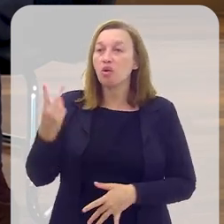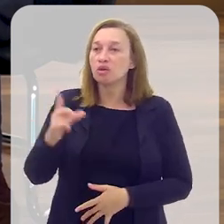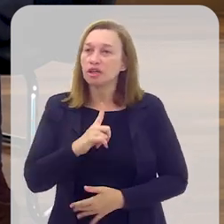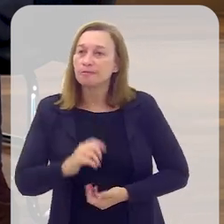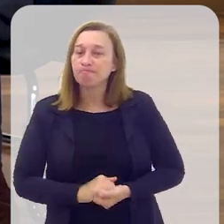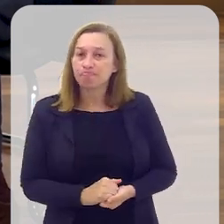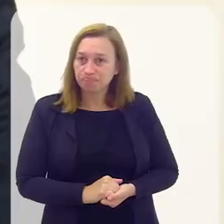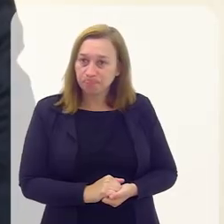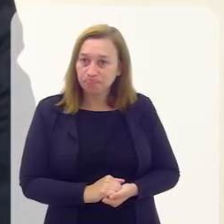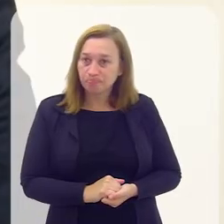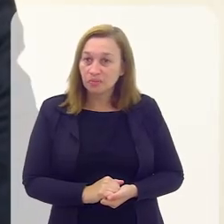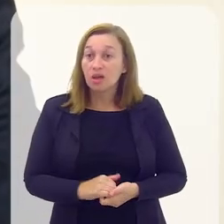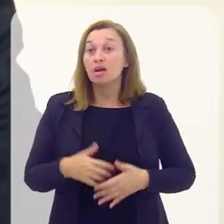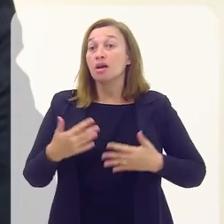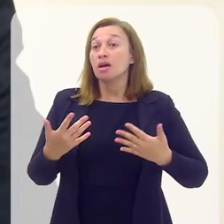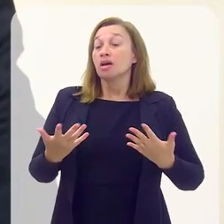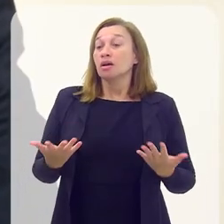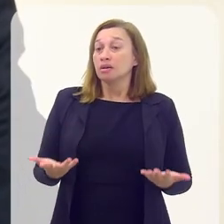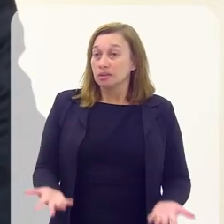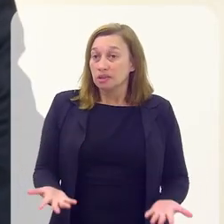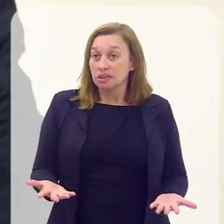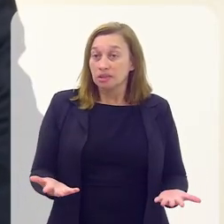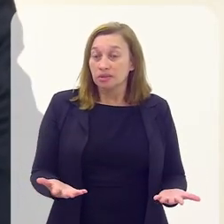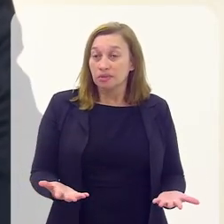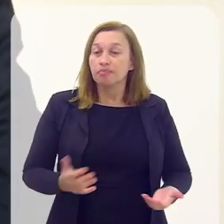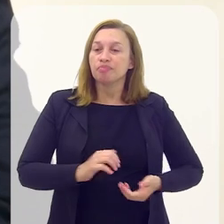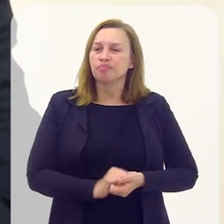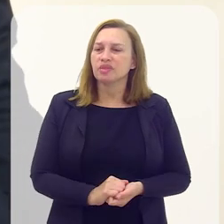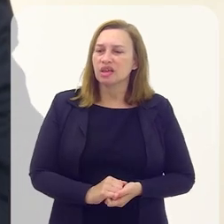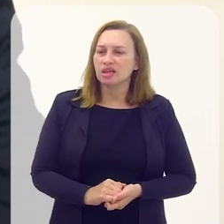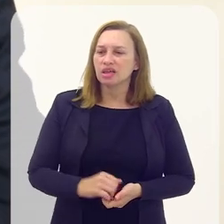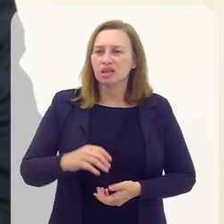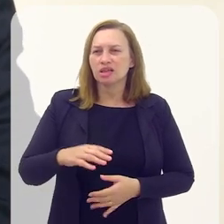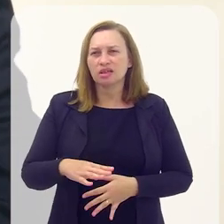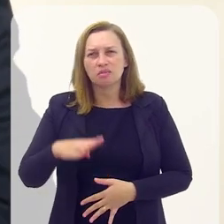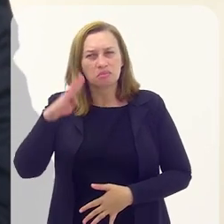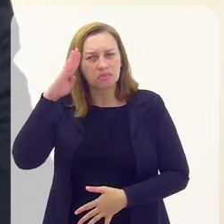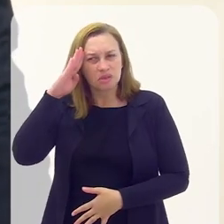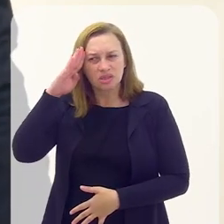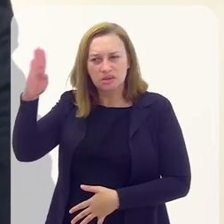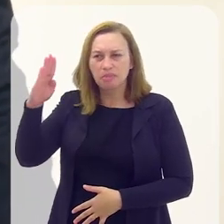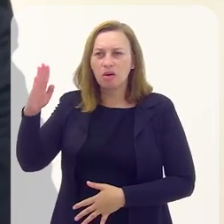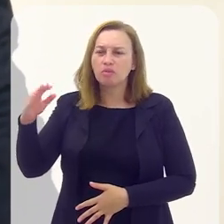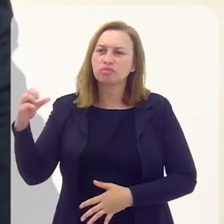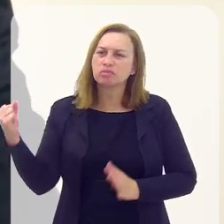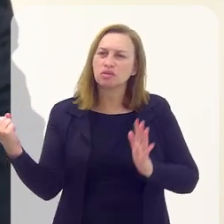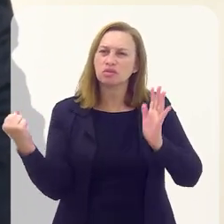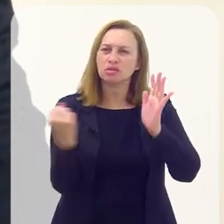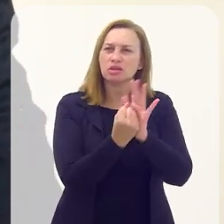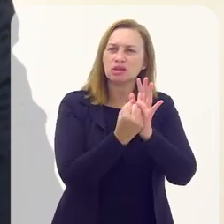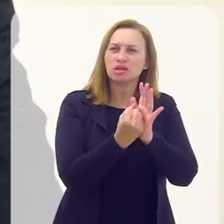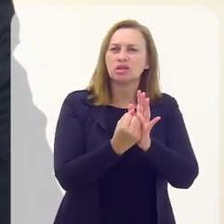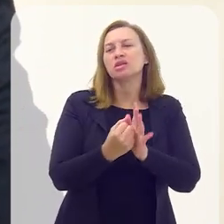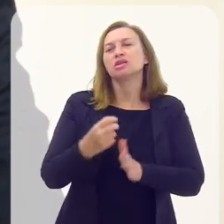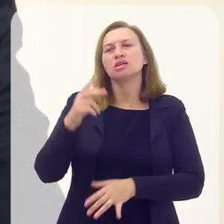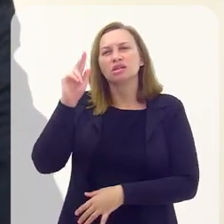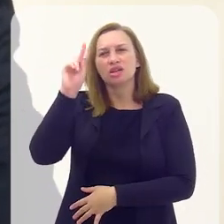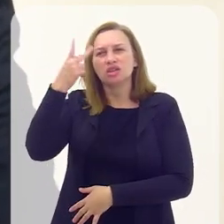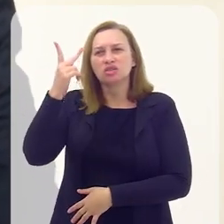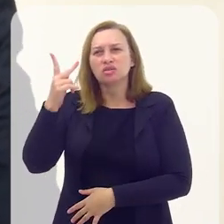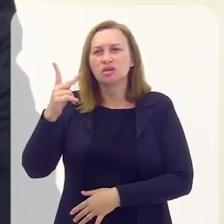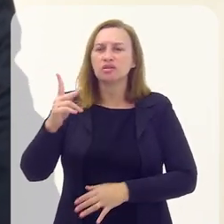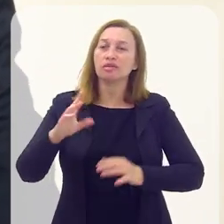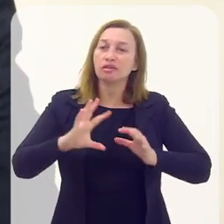valor. A grande bandeira da ABI na história, nos 115 anos da história da ABI, é a